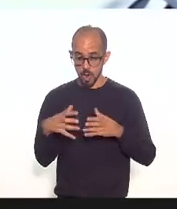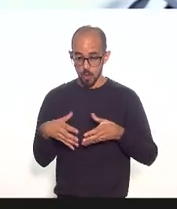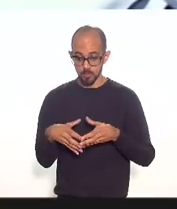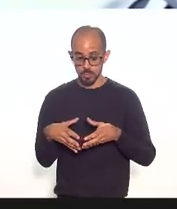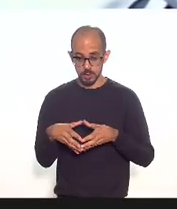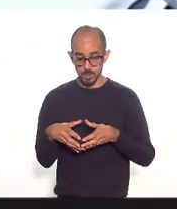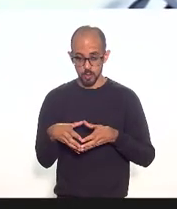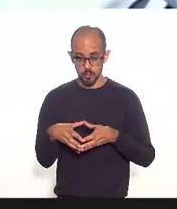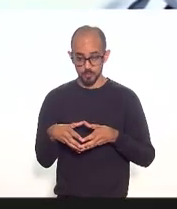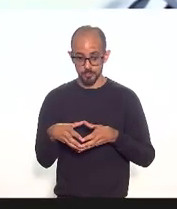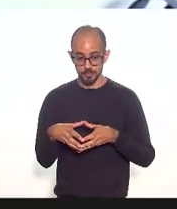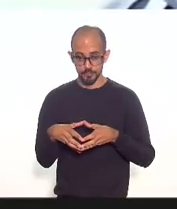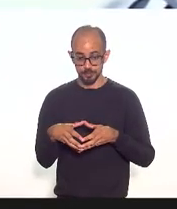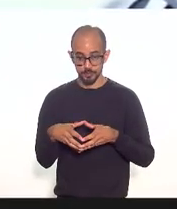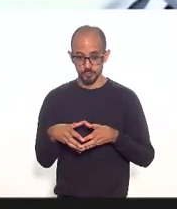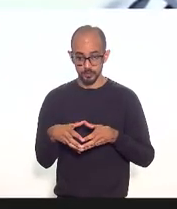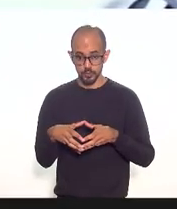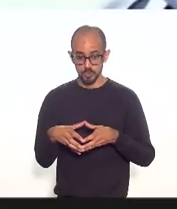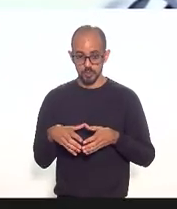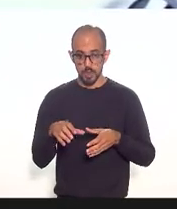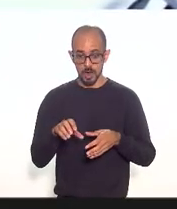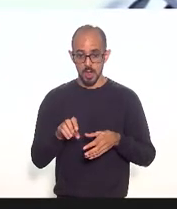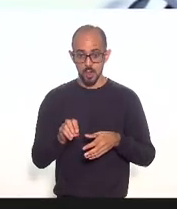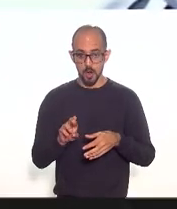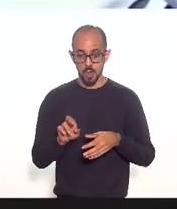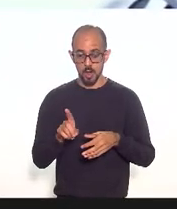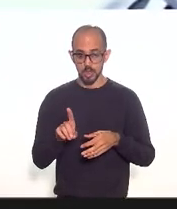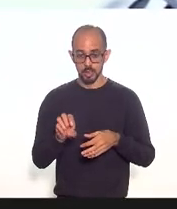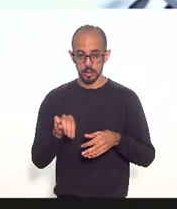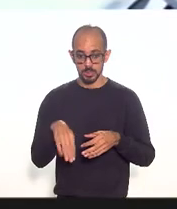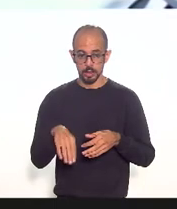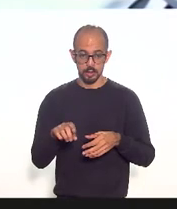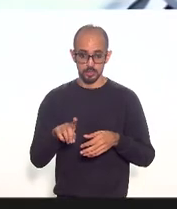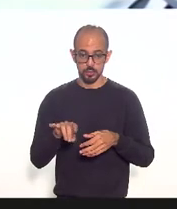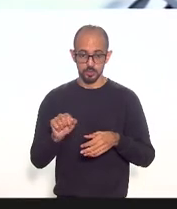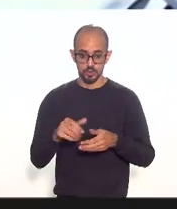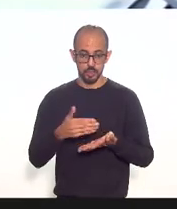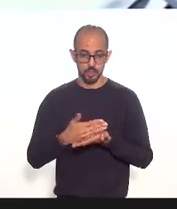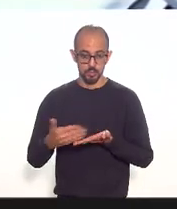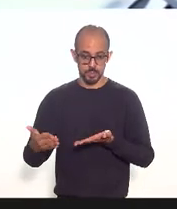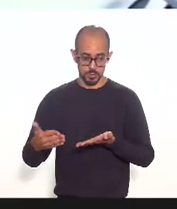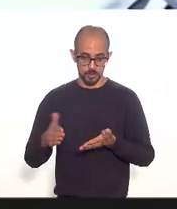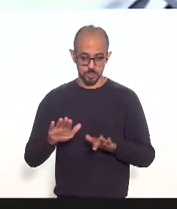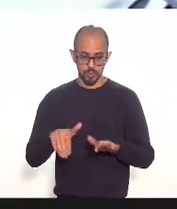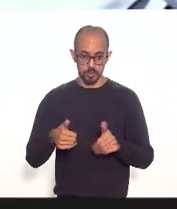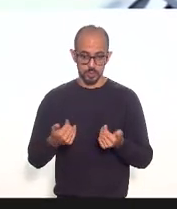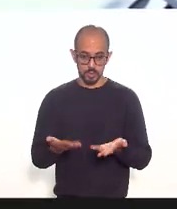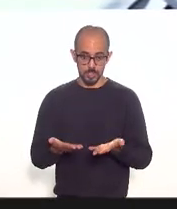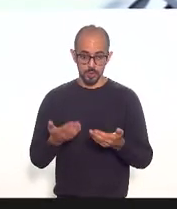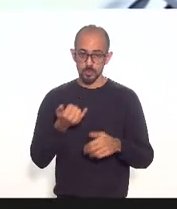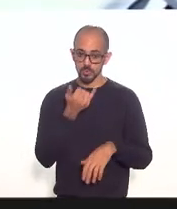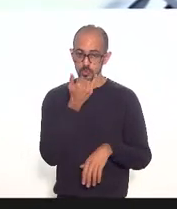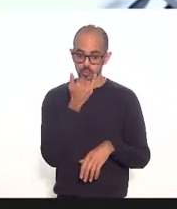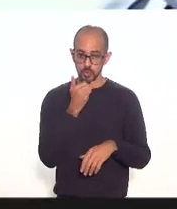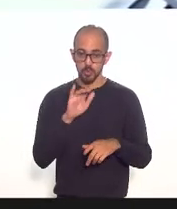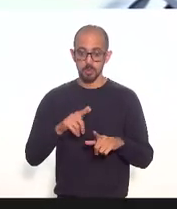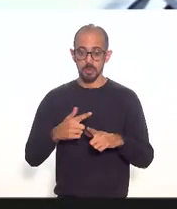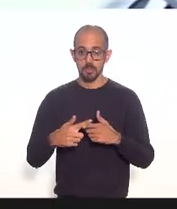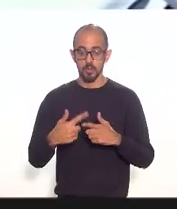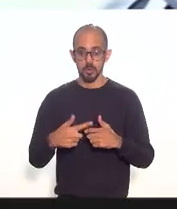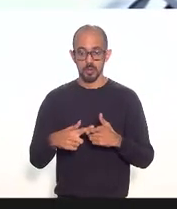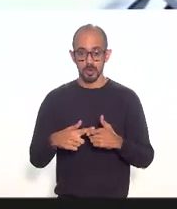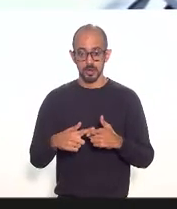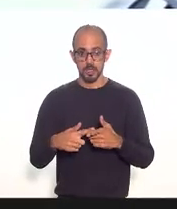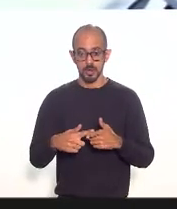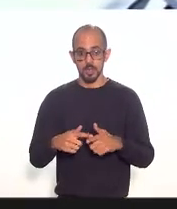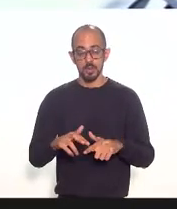com a ordem do dia se iniciando daí os senhores também peço desculpa de eu ter sido